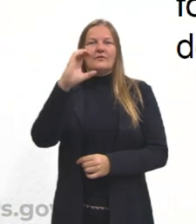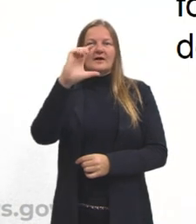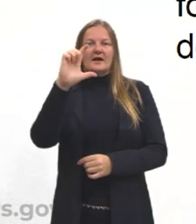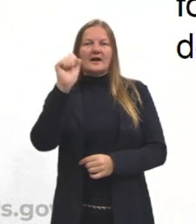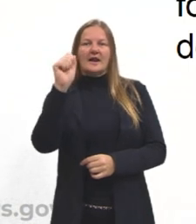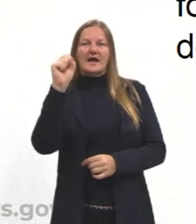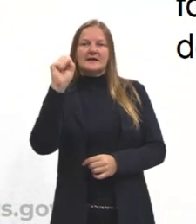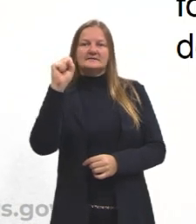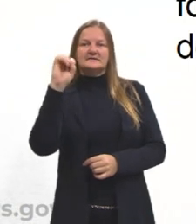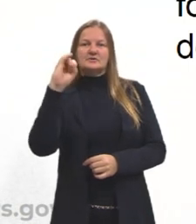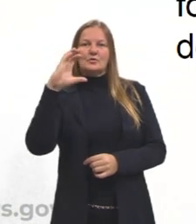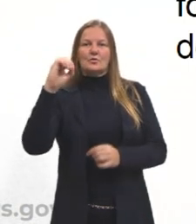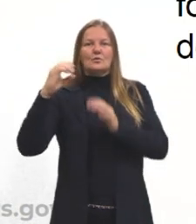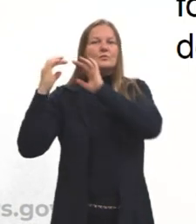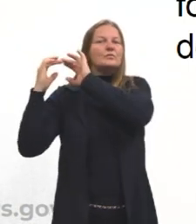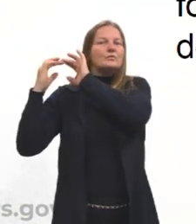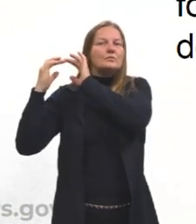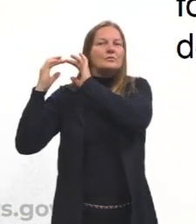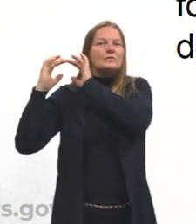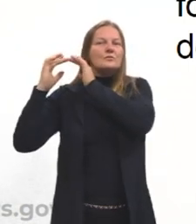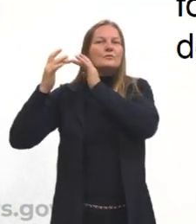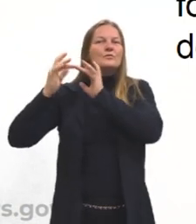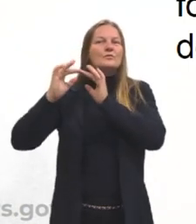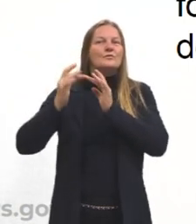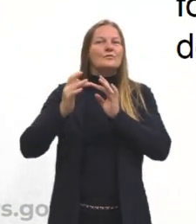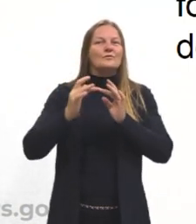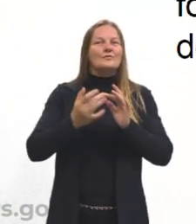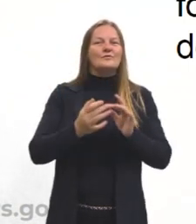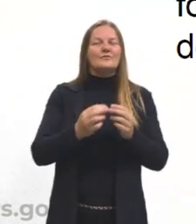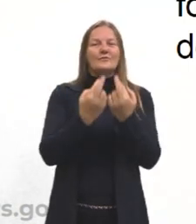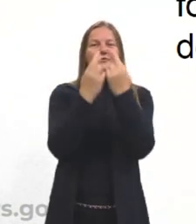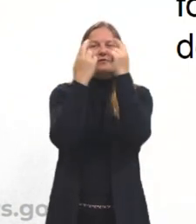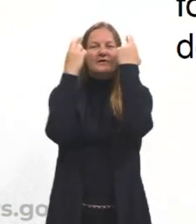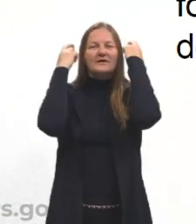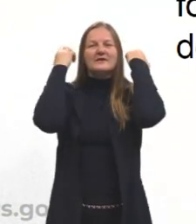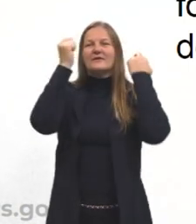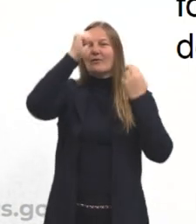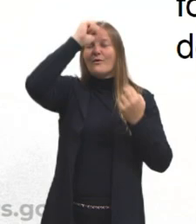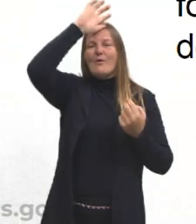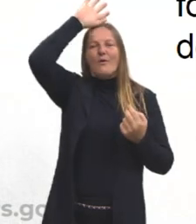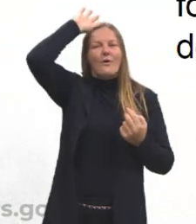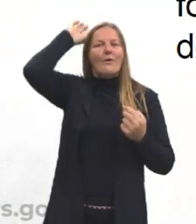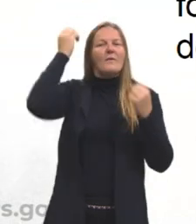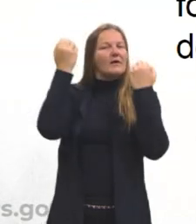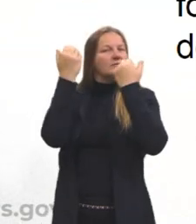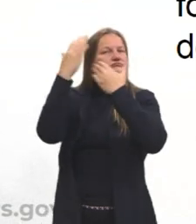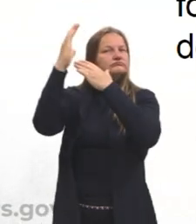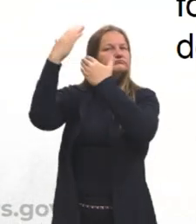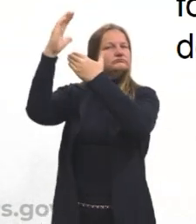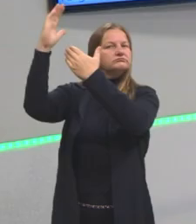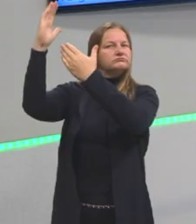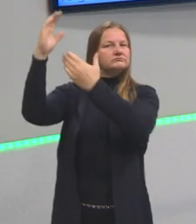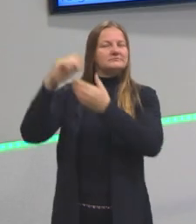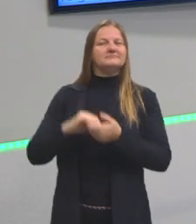clássico lá do greco-romano. Então, é como se fosse uma homenagem aos clássicos.